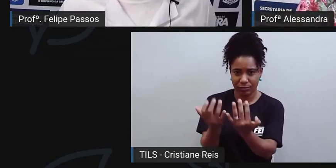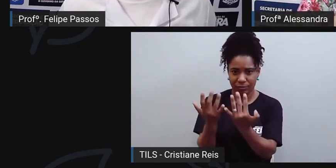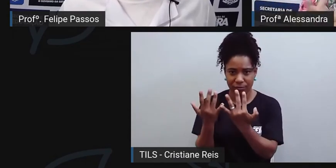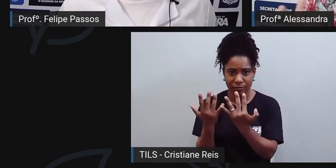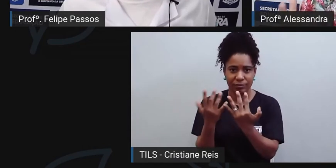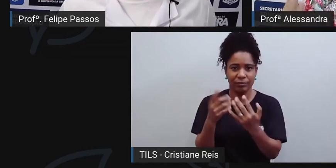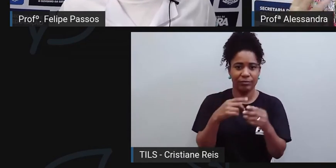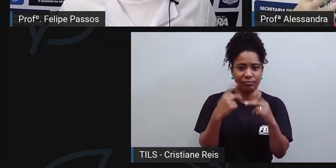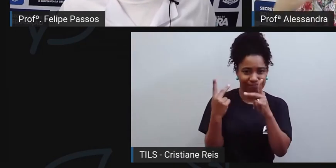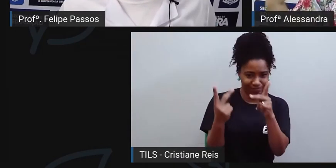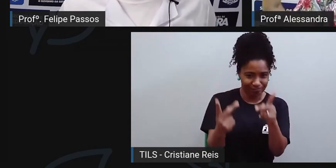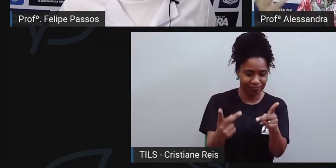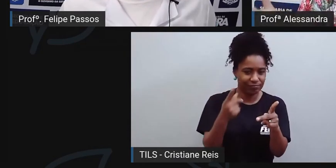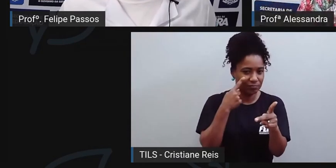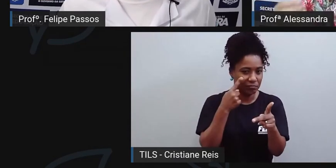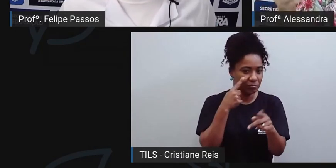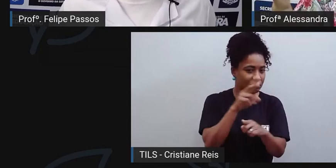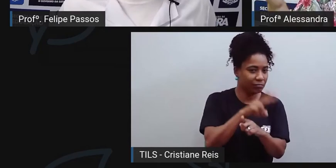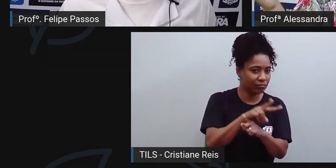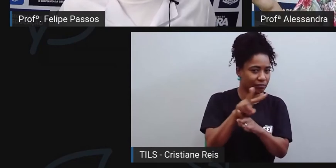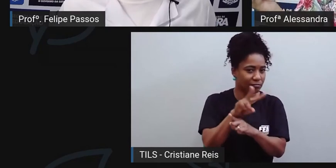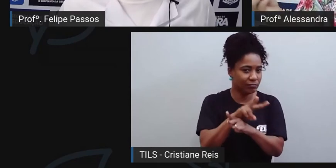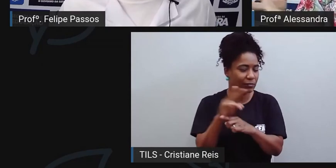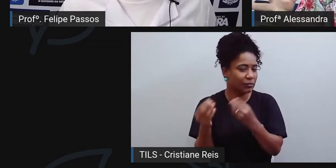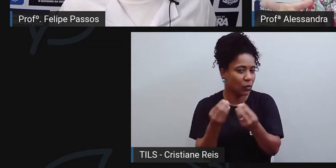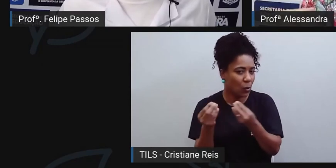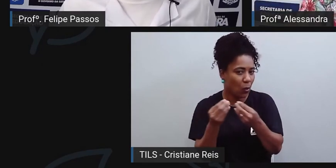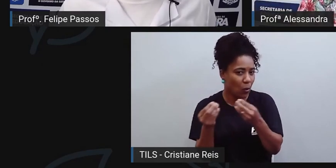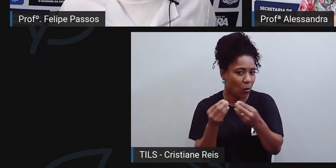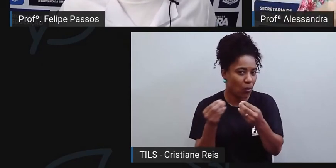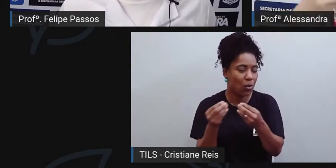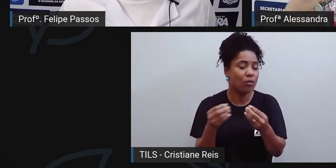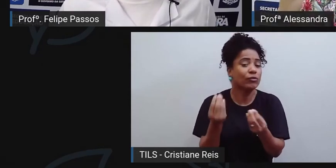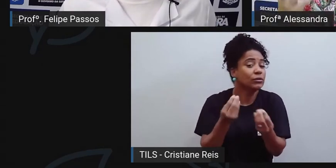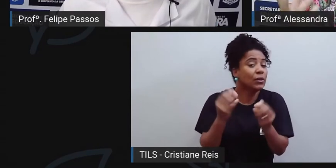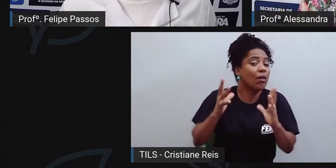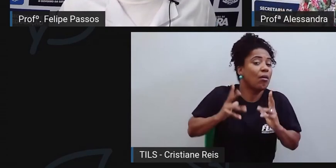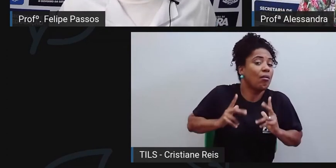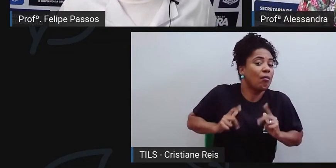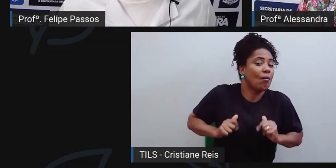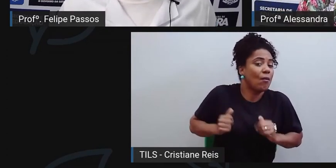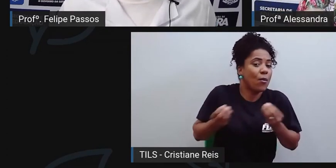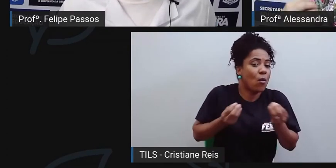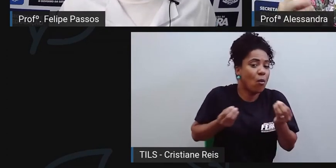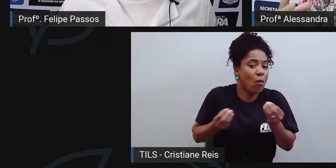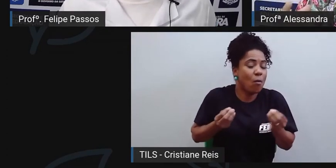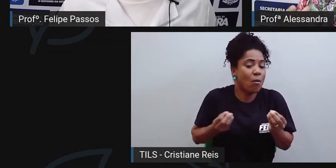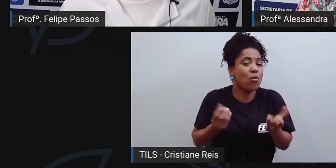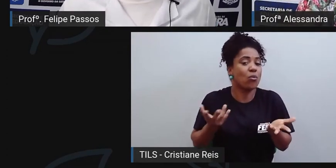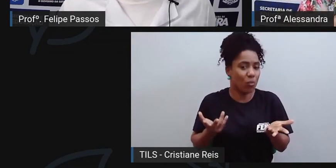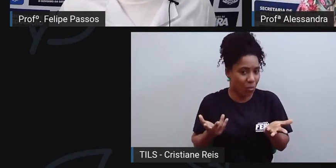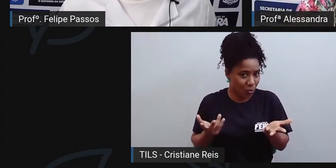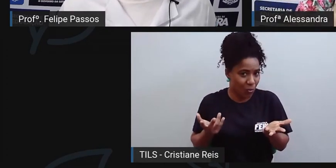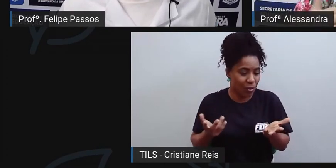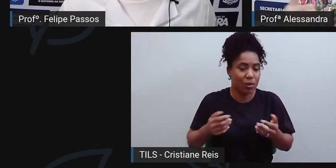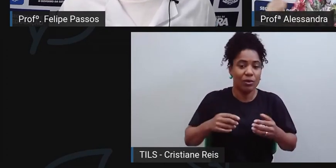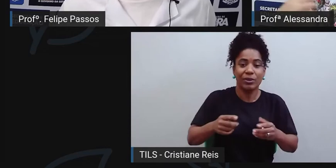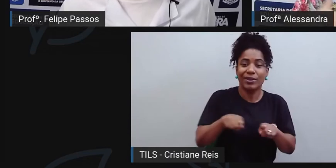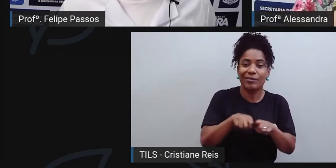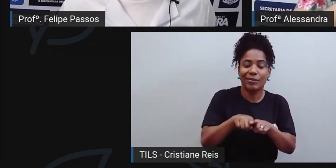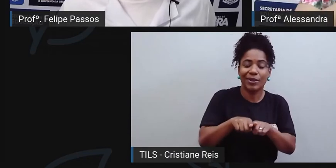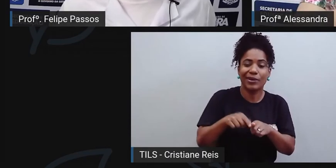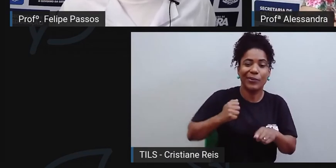faz uma visita, vê como é a produção, vê quais são os tipos de defensivo que ele usa, qual é tipo de adubação que ele usa, como é toda aquela